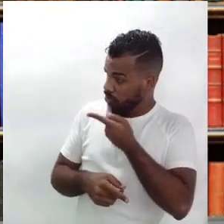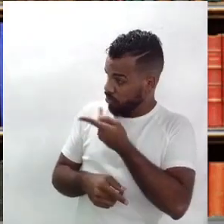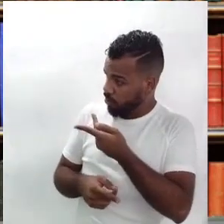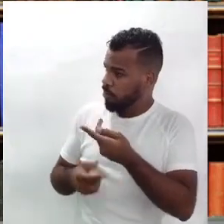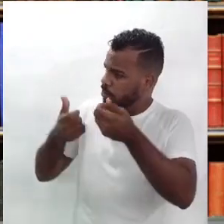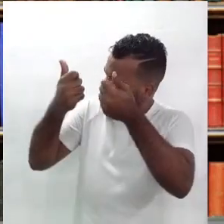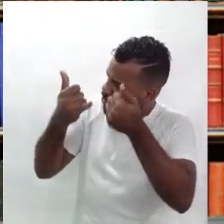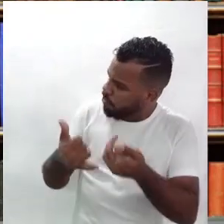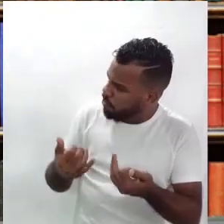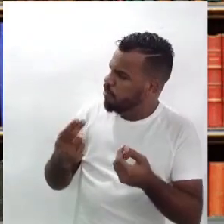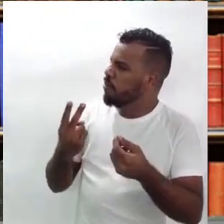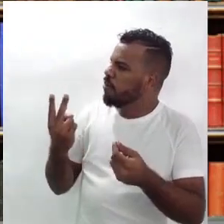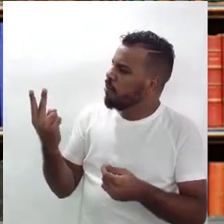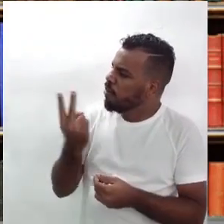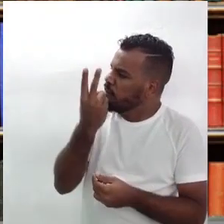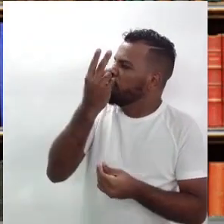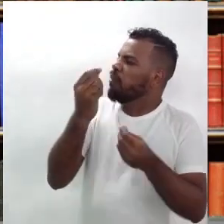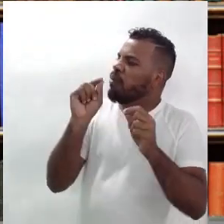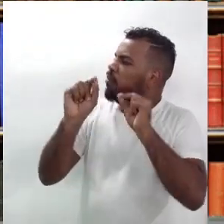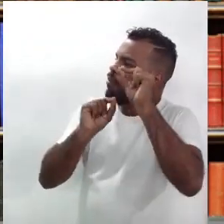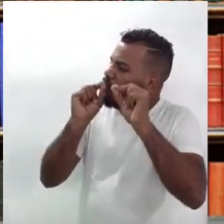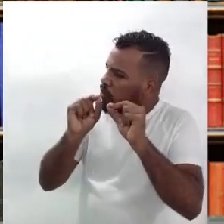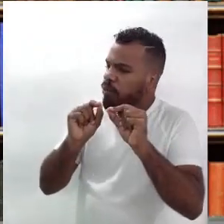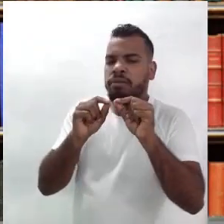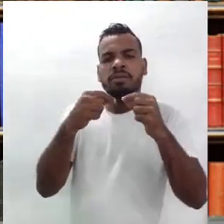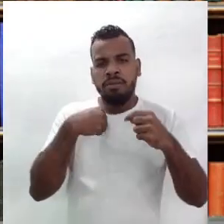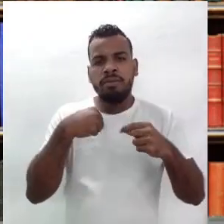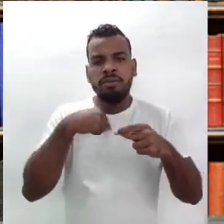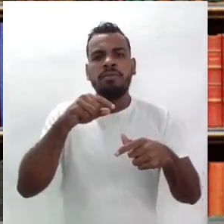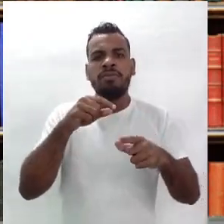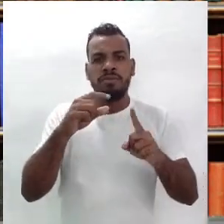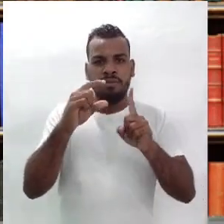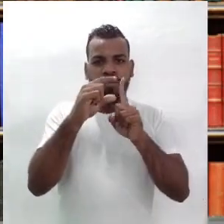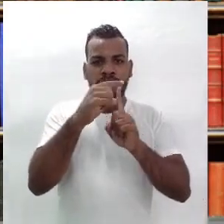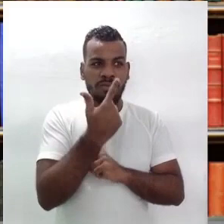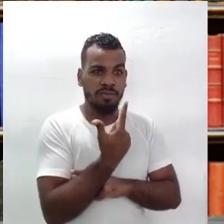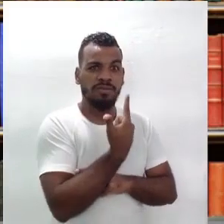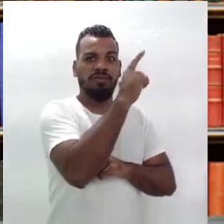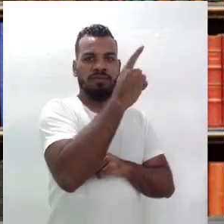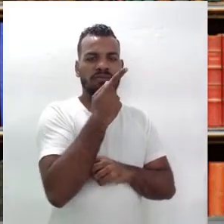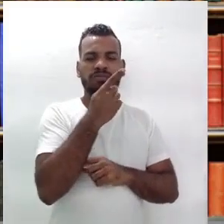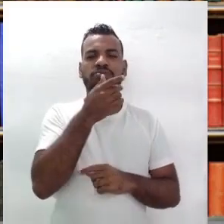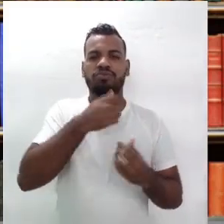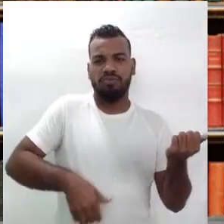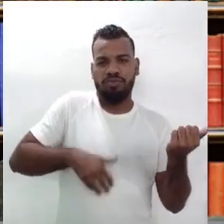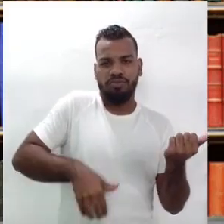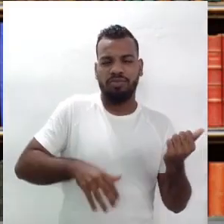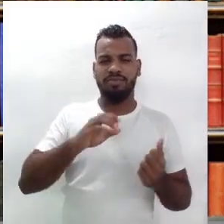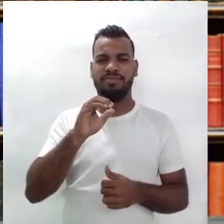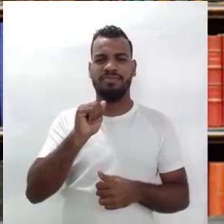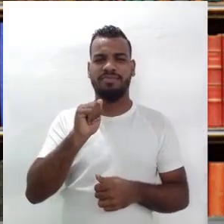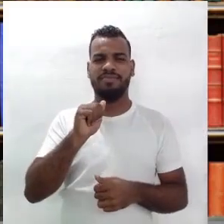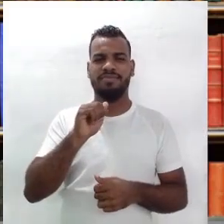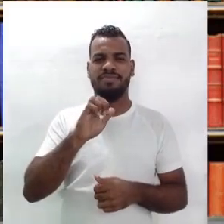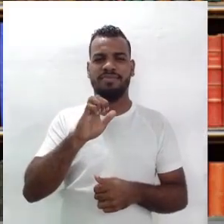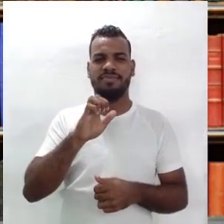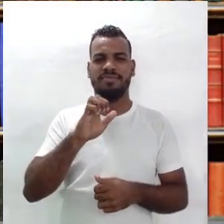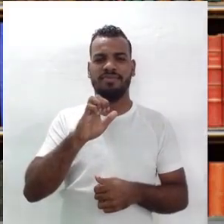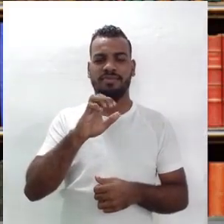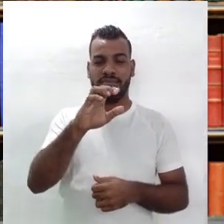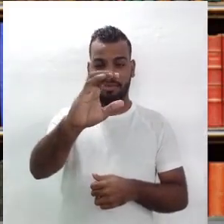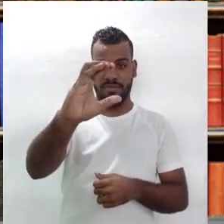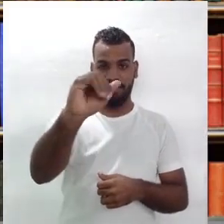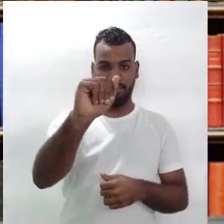pouco dessa valorização. Eu vou citar até uma palavra de um outro artista, Caetano Veloso, que ele, num trecho de uma música,